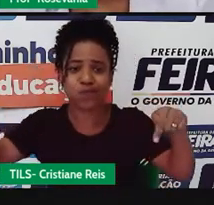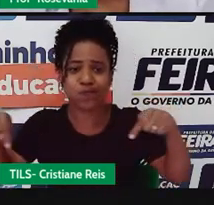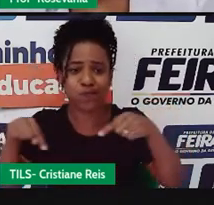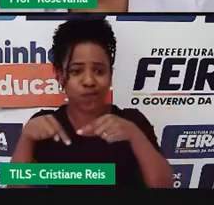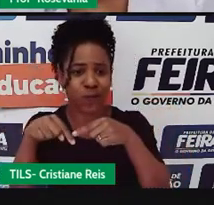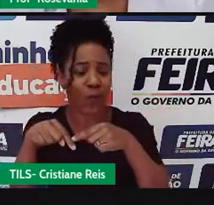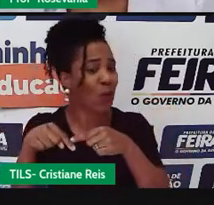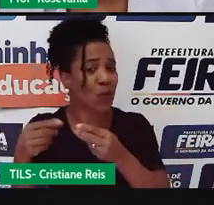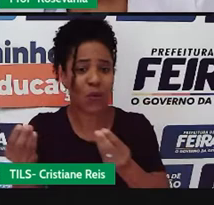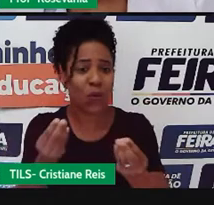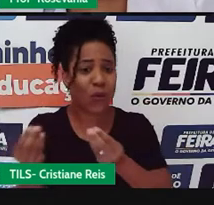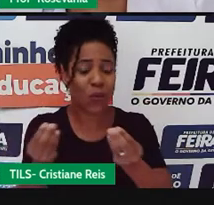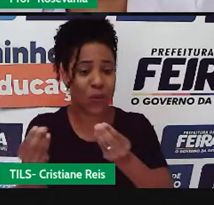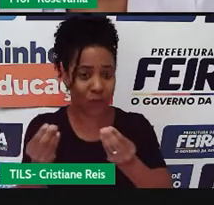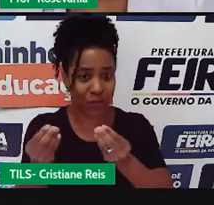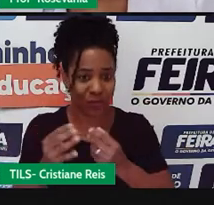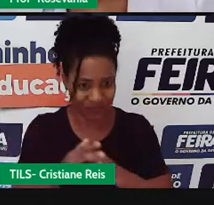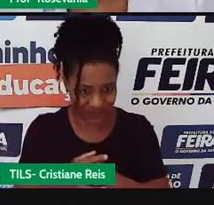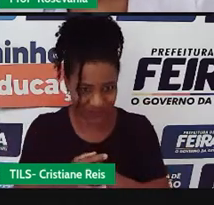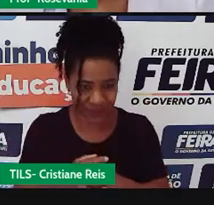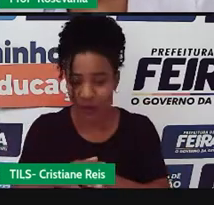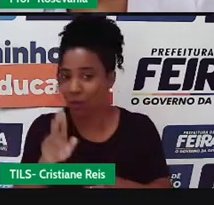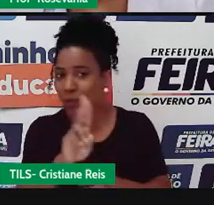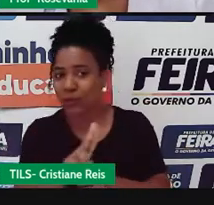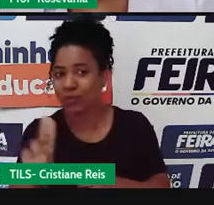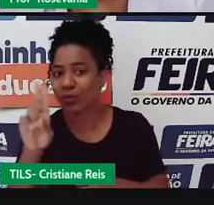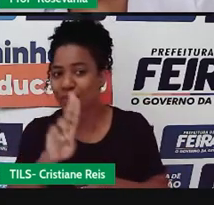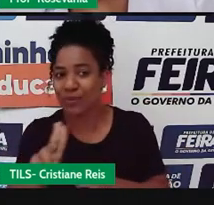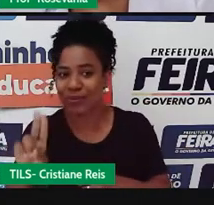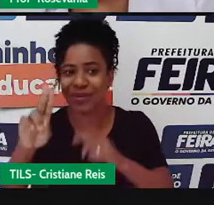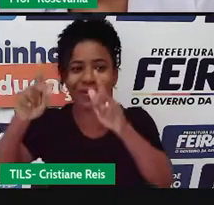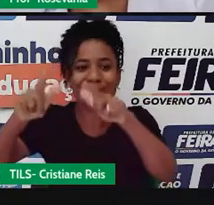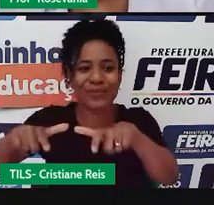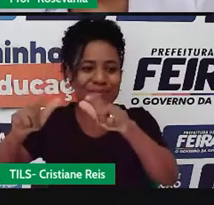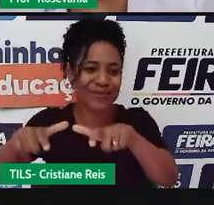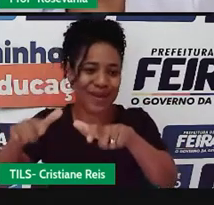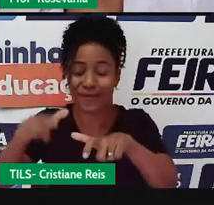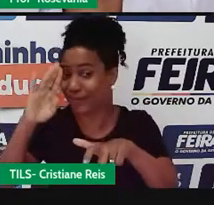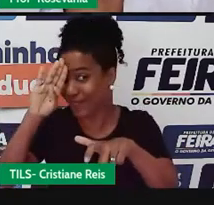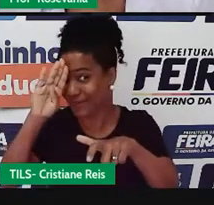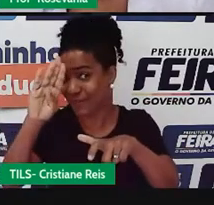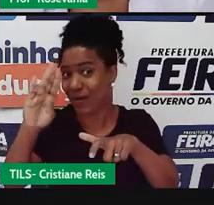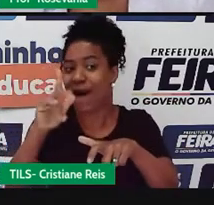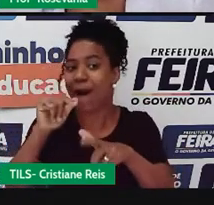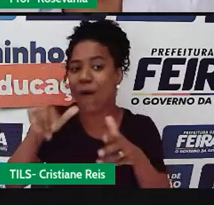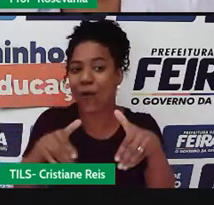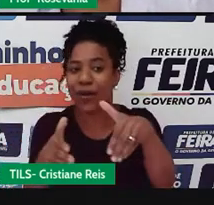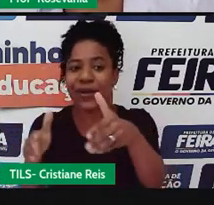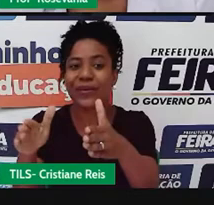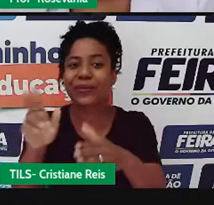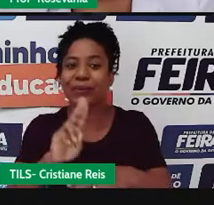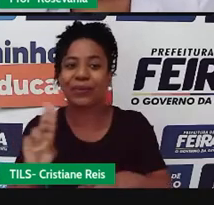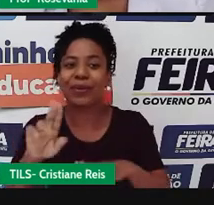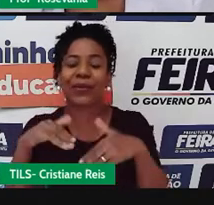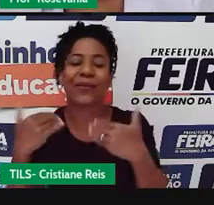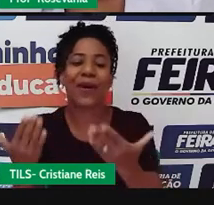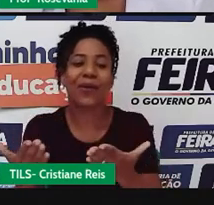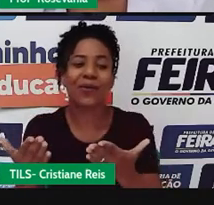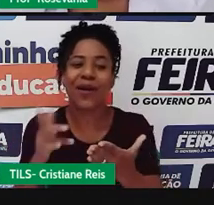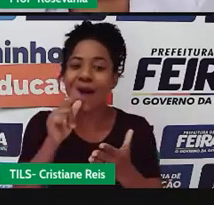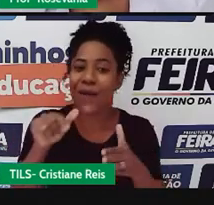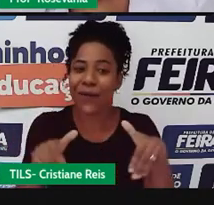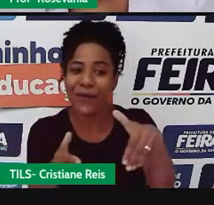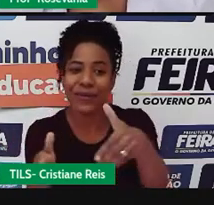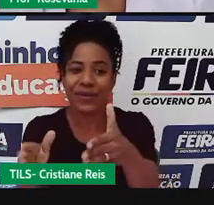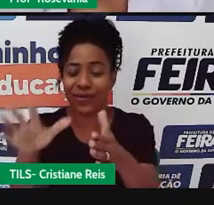hidrográficas principais, o nome delas leva o nome do rio principal. Então, eu tenho aqui como rio principal, o rio